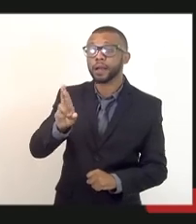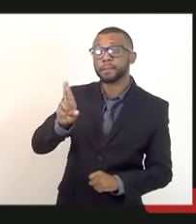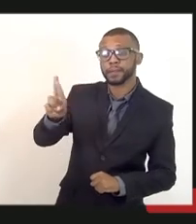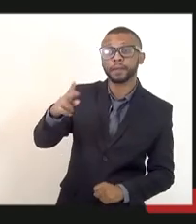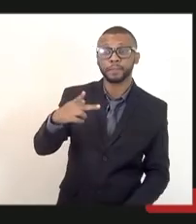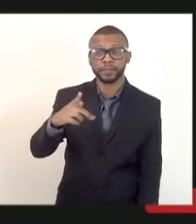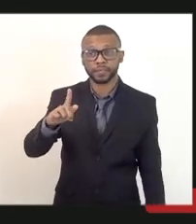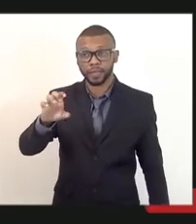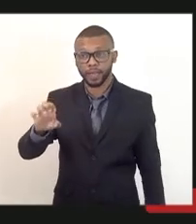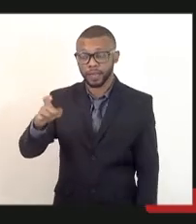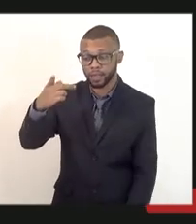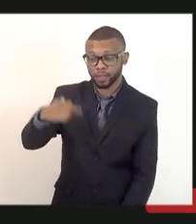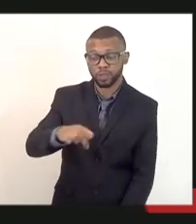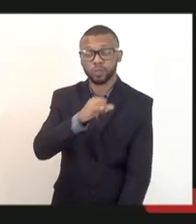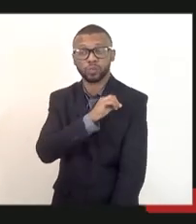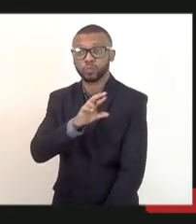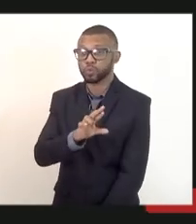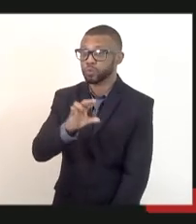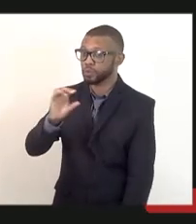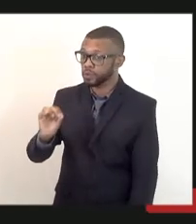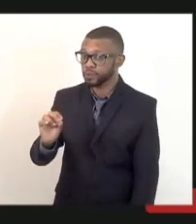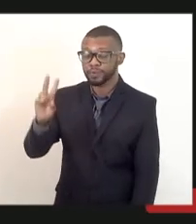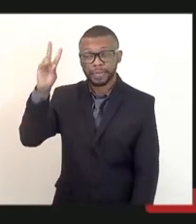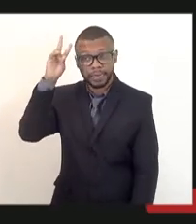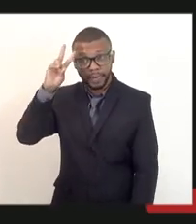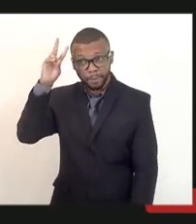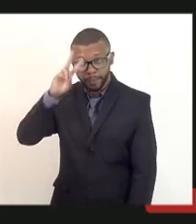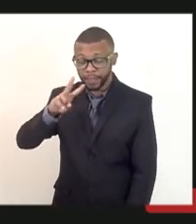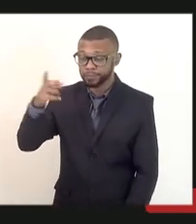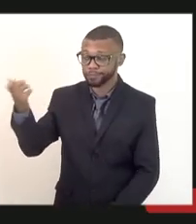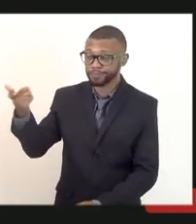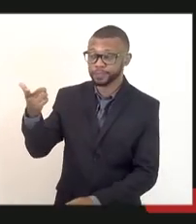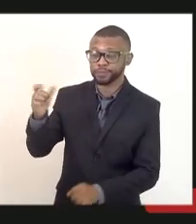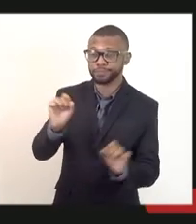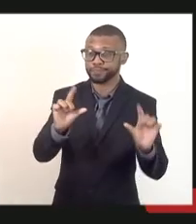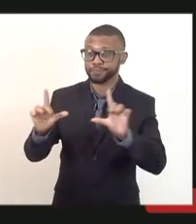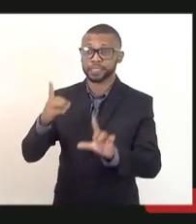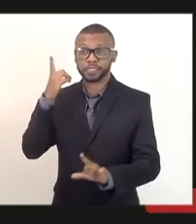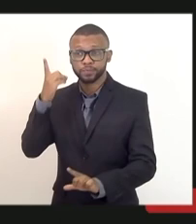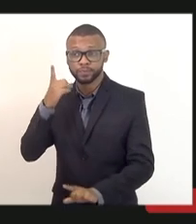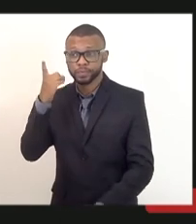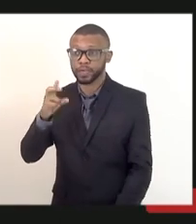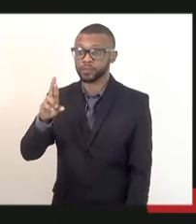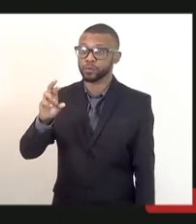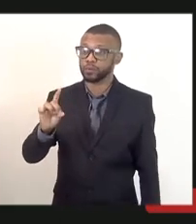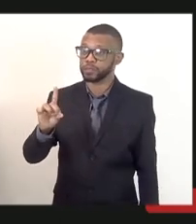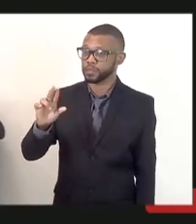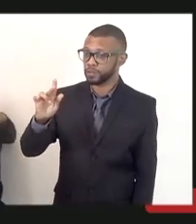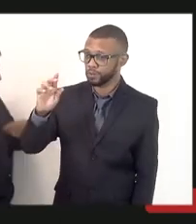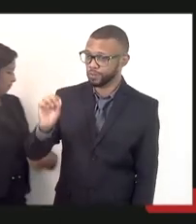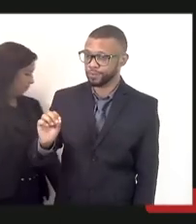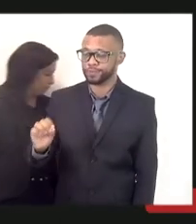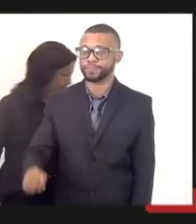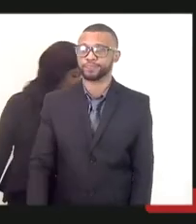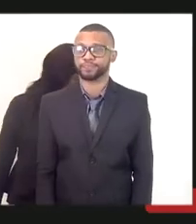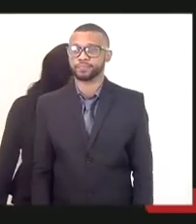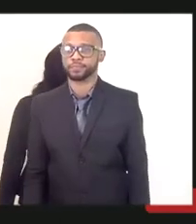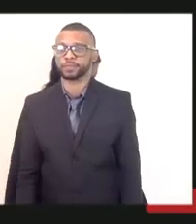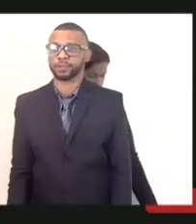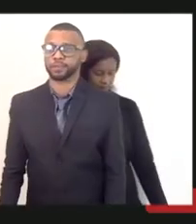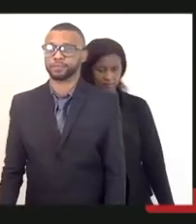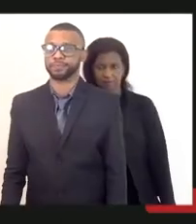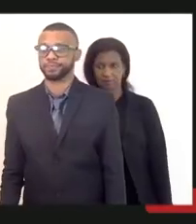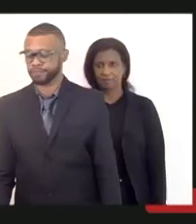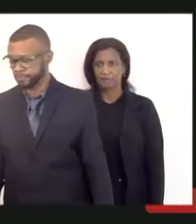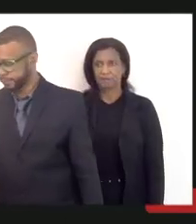que, de fato, como bem lembrado pelo deputado Rodrigo Amorim e pela deputada Marta Rocha, diante dessa